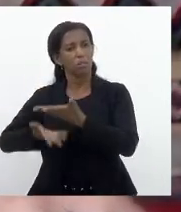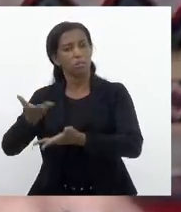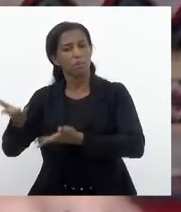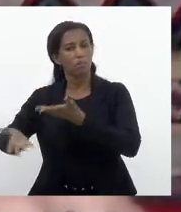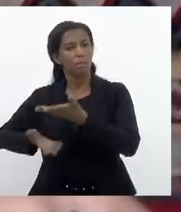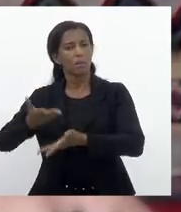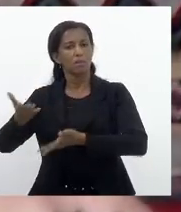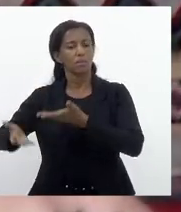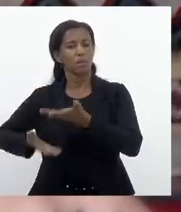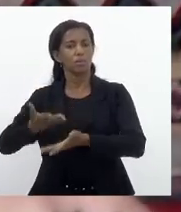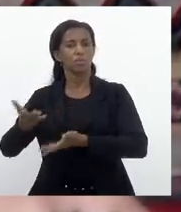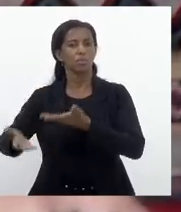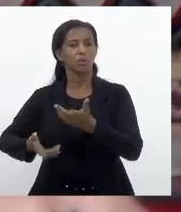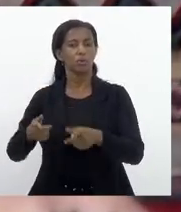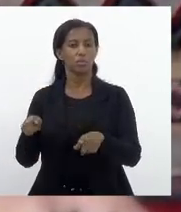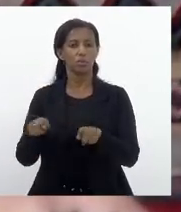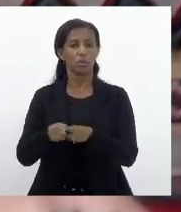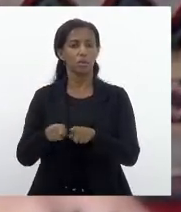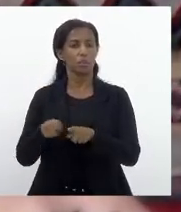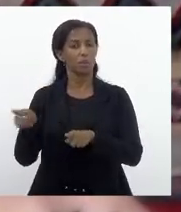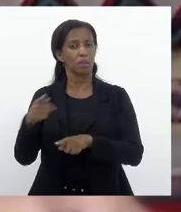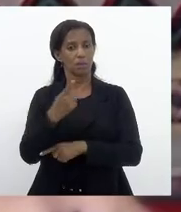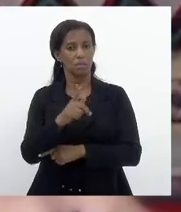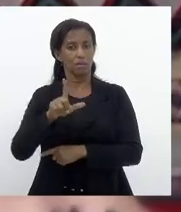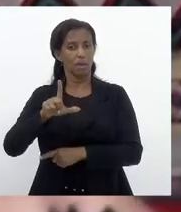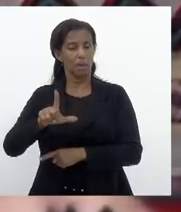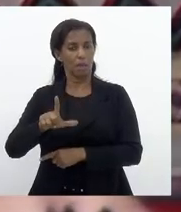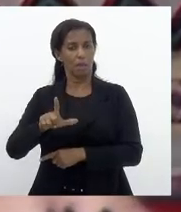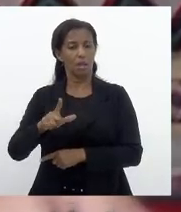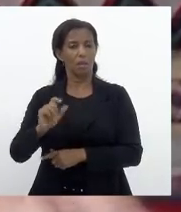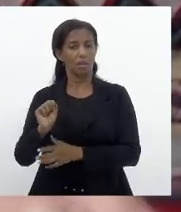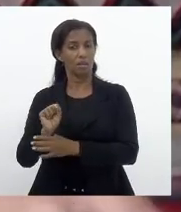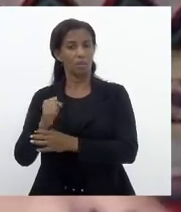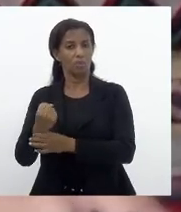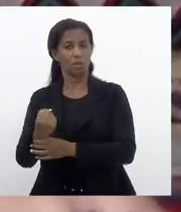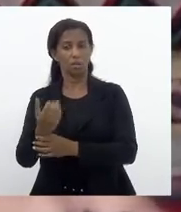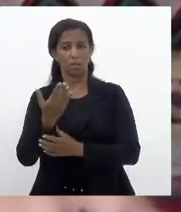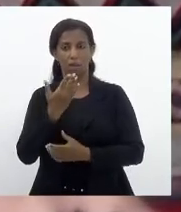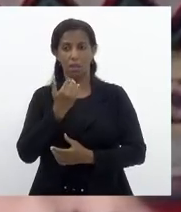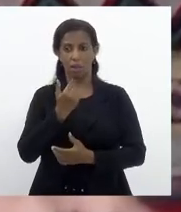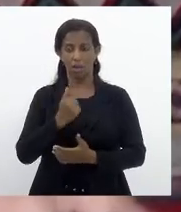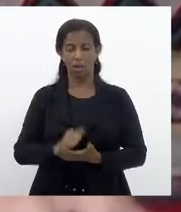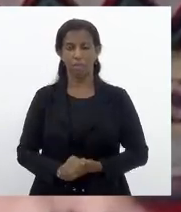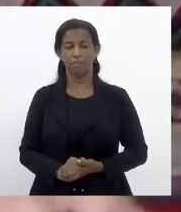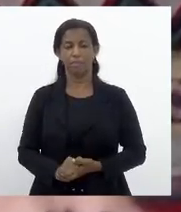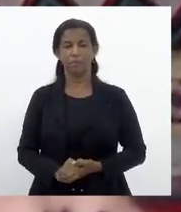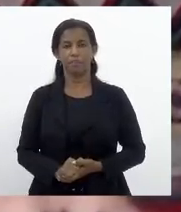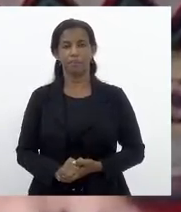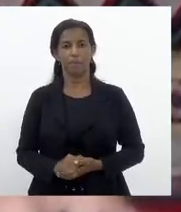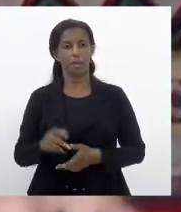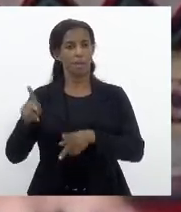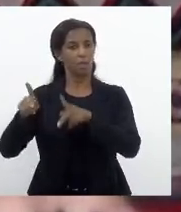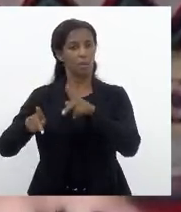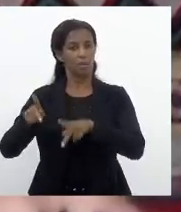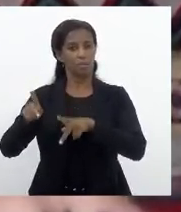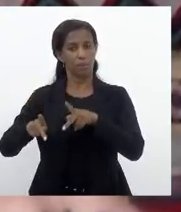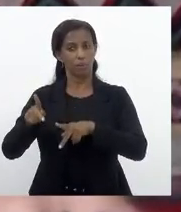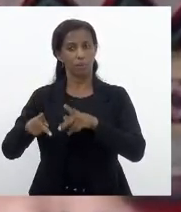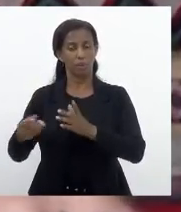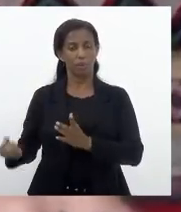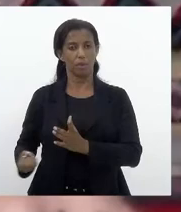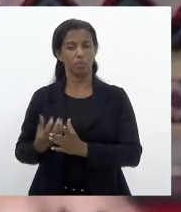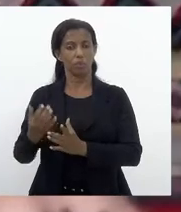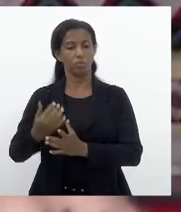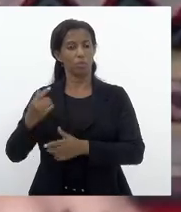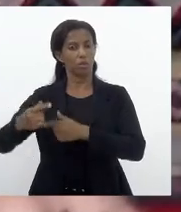sentido também desse projeto, de promover a segurança alimentar e nutricional da população, estimular a